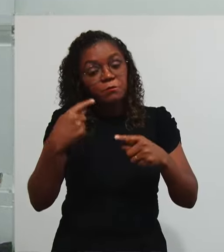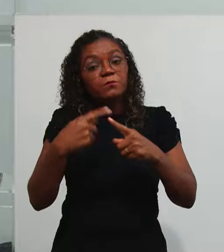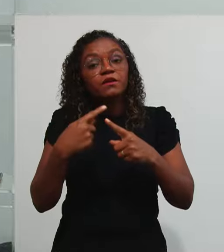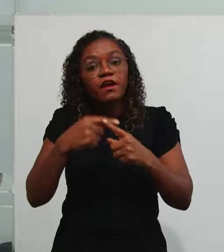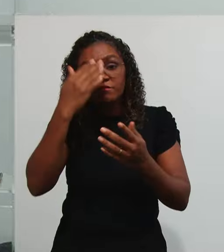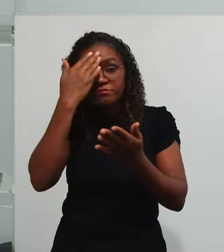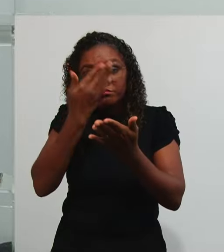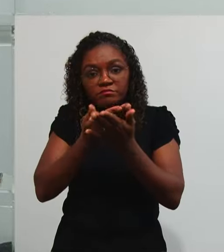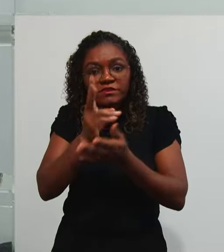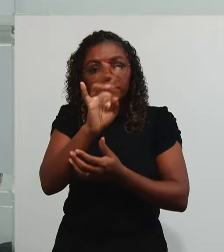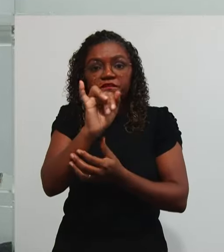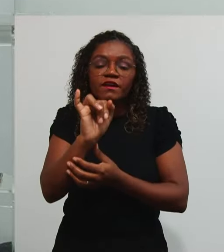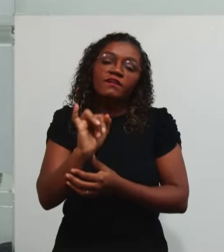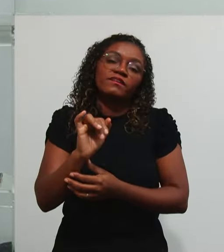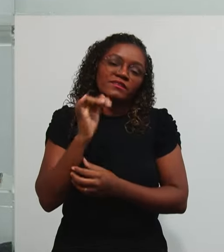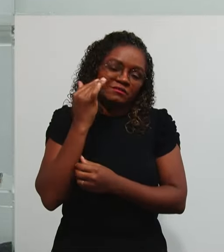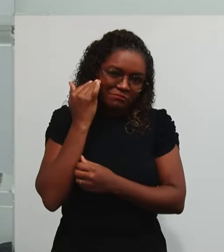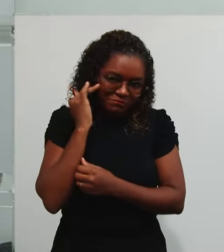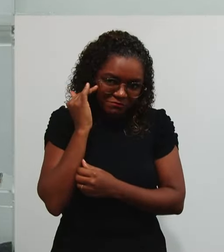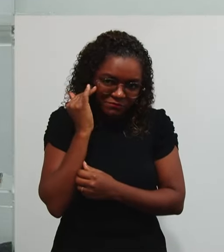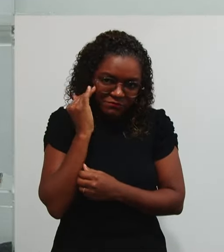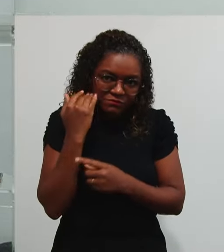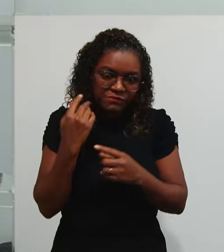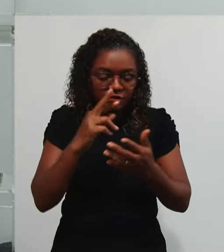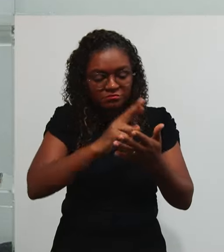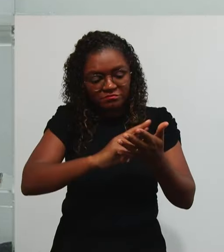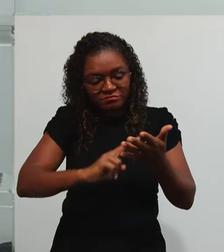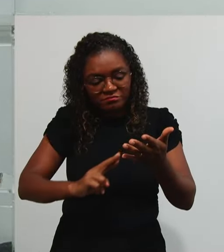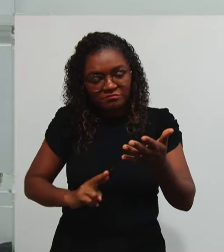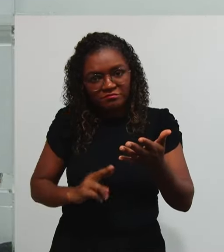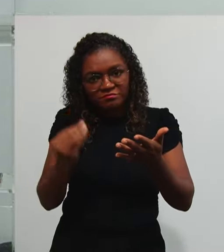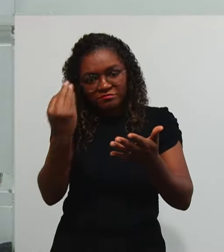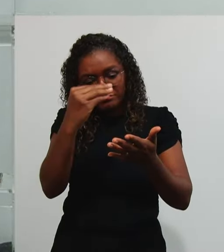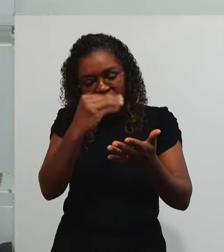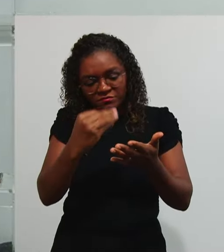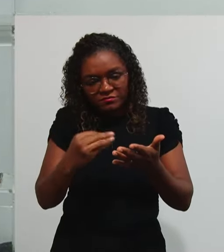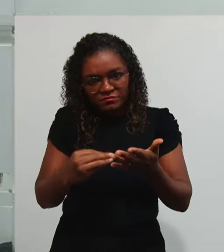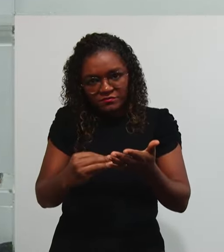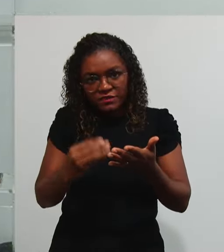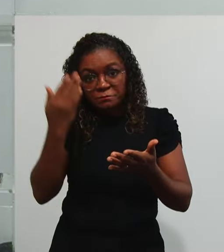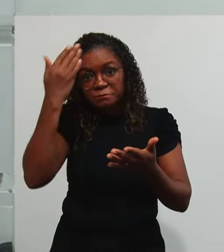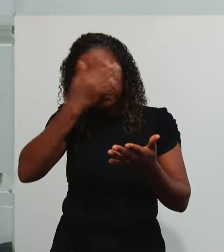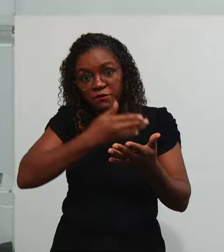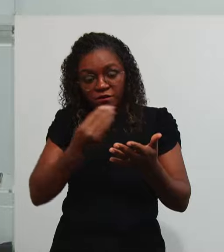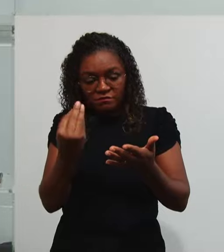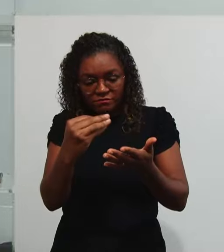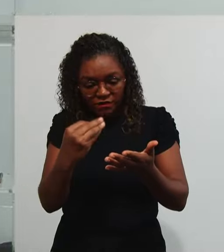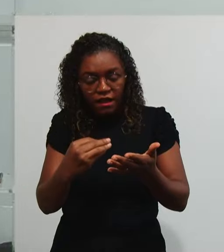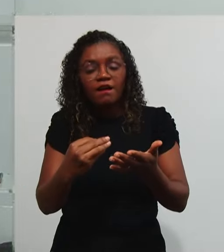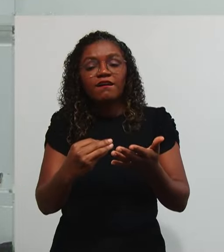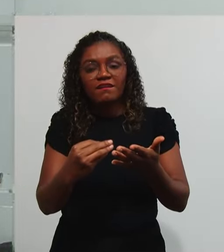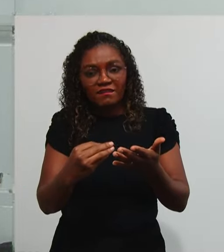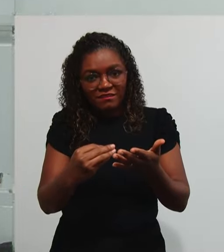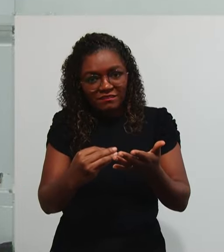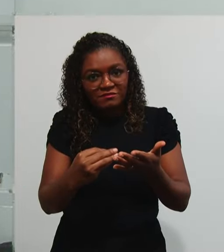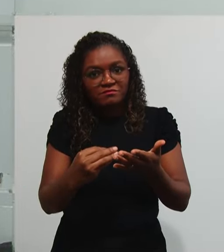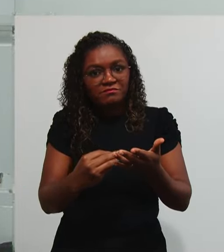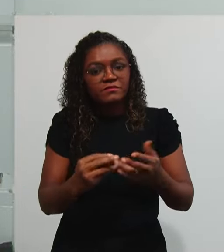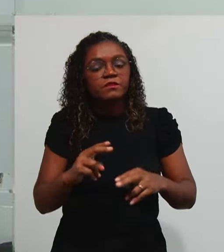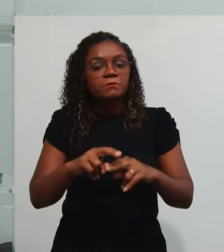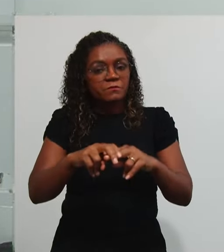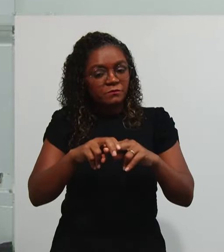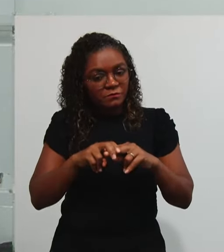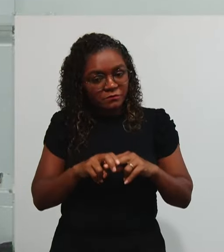Informações Que você Então trará Na sua prestação De contas Em suma Aqui na prestação De contas Não cabe